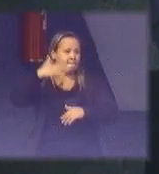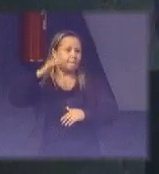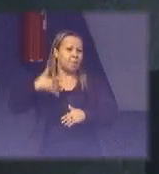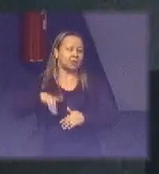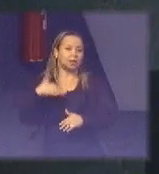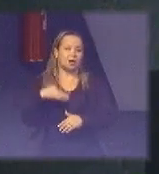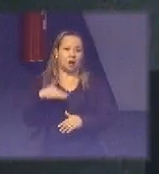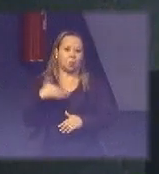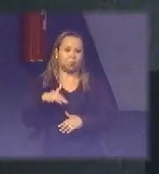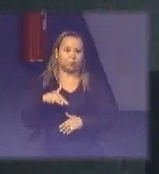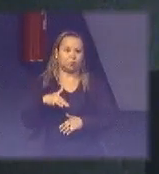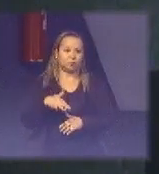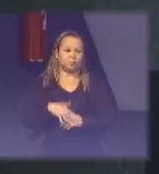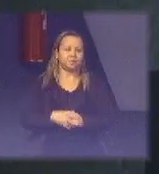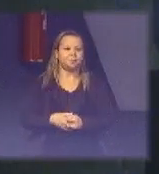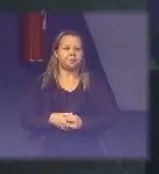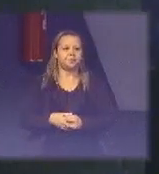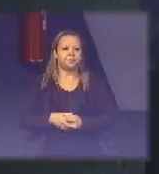.700.